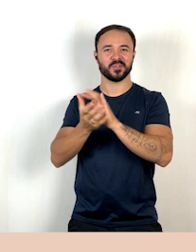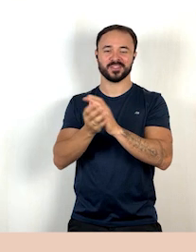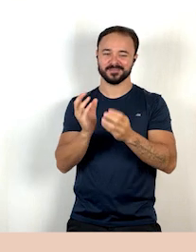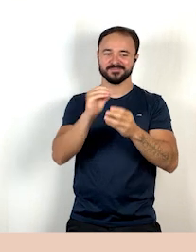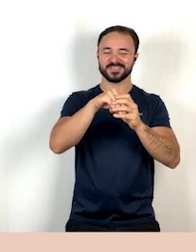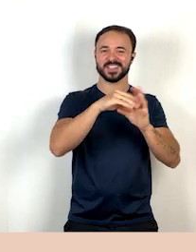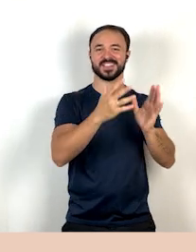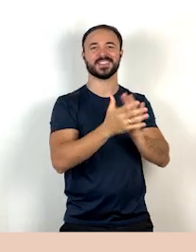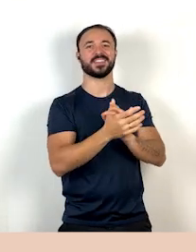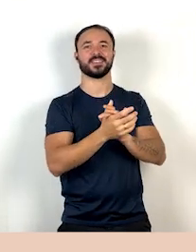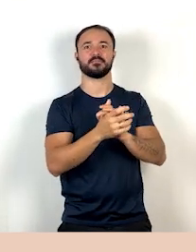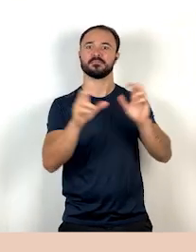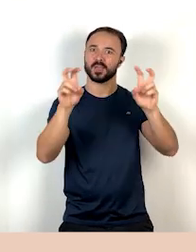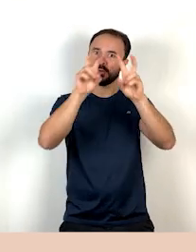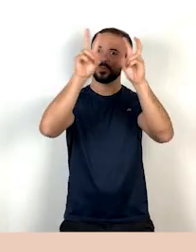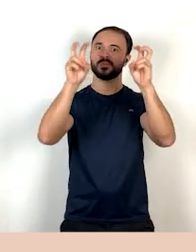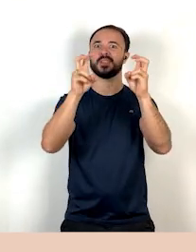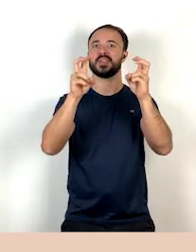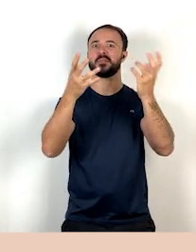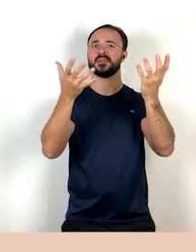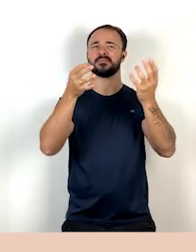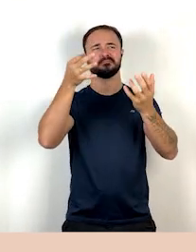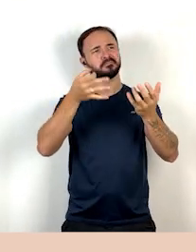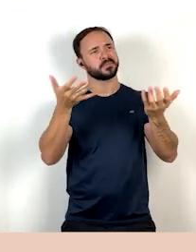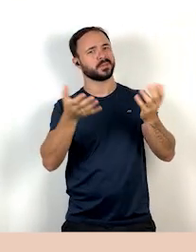pode perceber que o maribondo está no título.